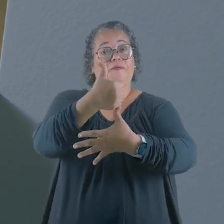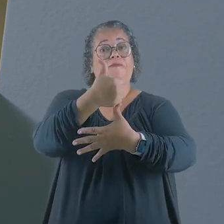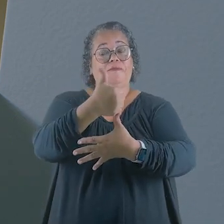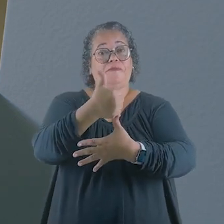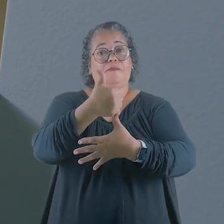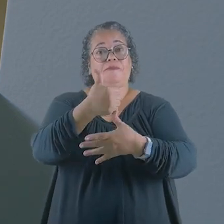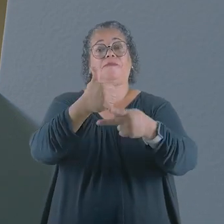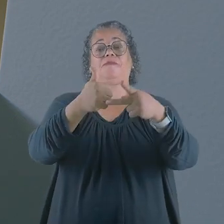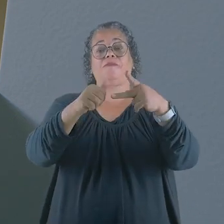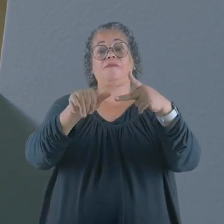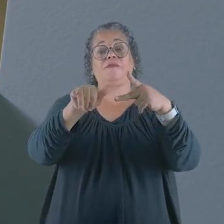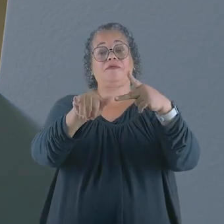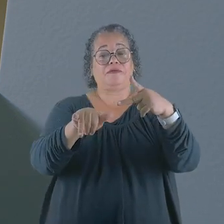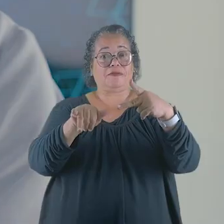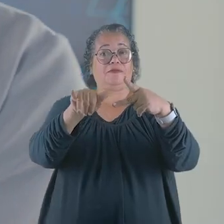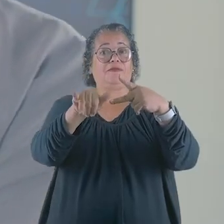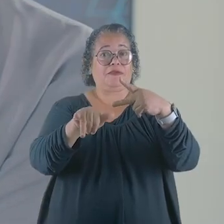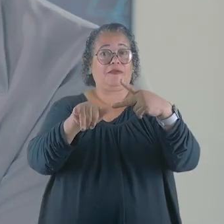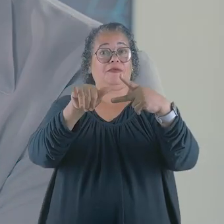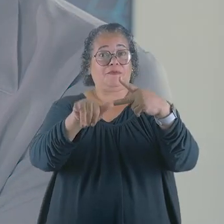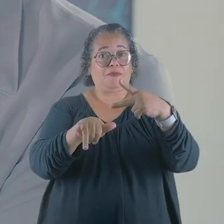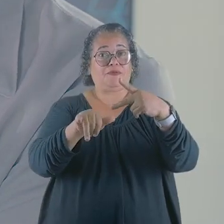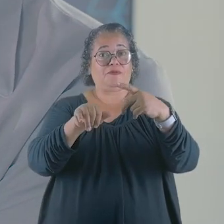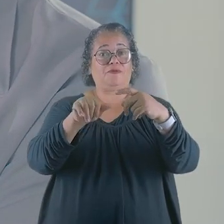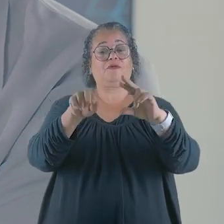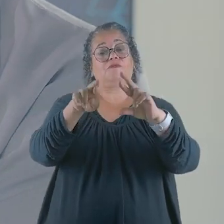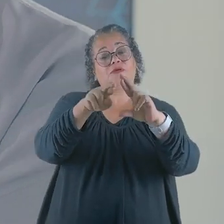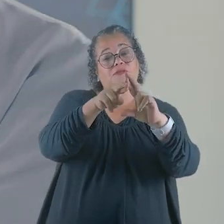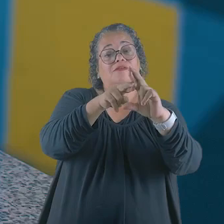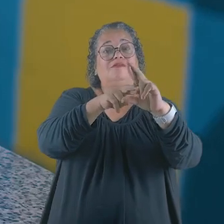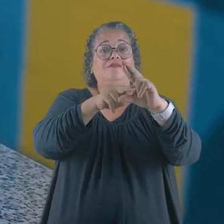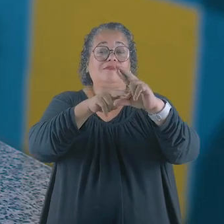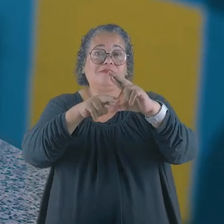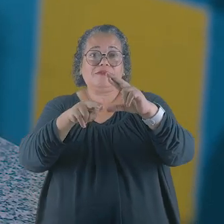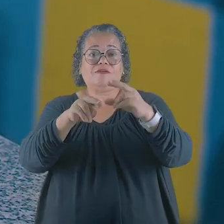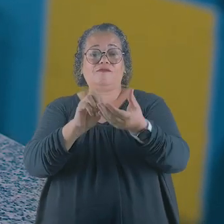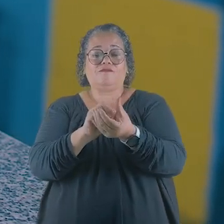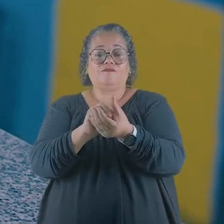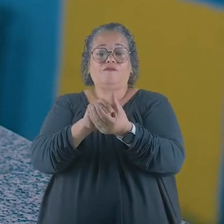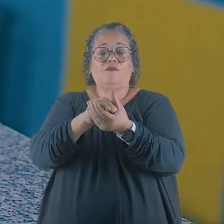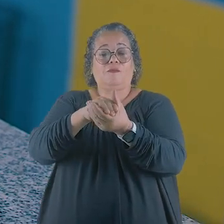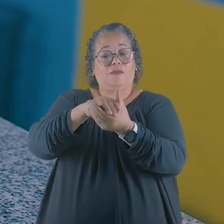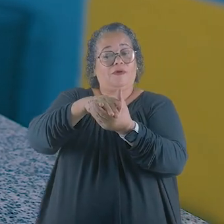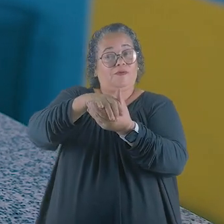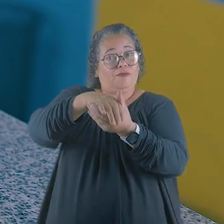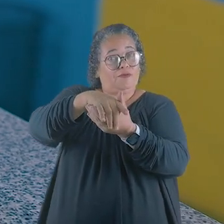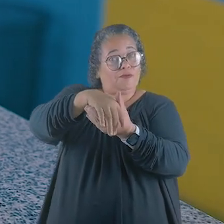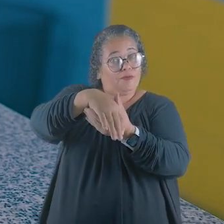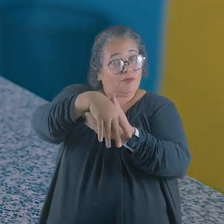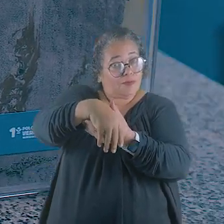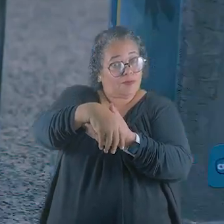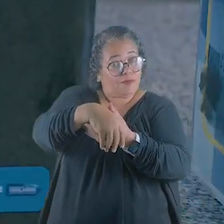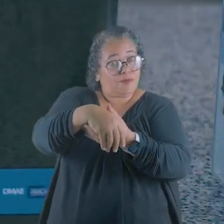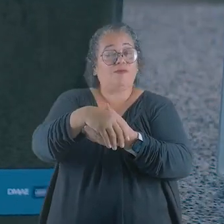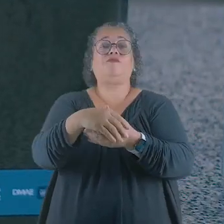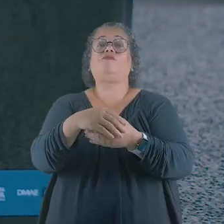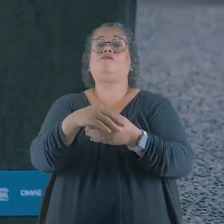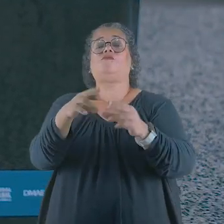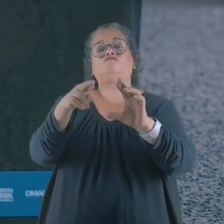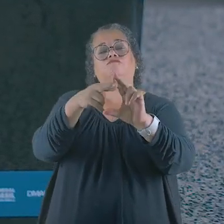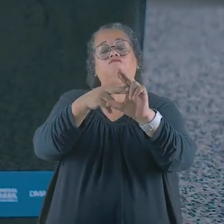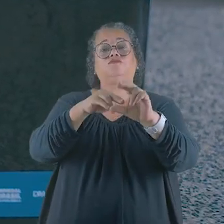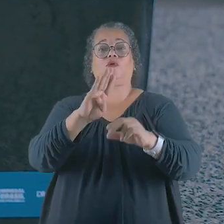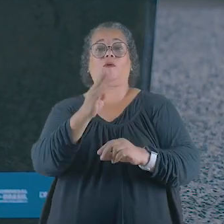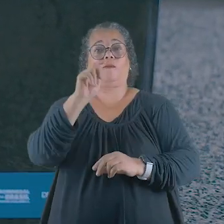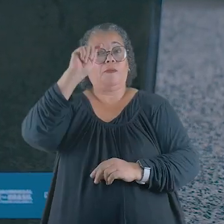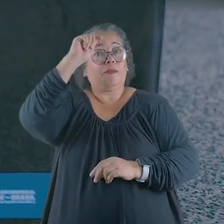utilização do método de pirólise para transformar, em grande escala, o lodo sanitário em combustíveis renováveis e